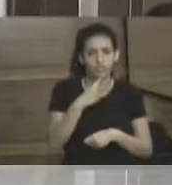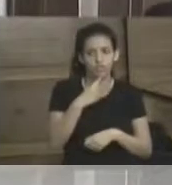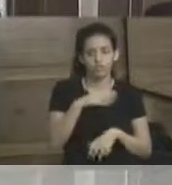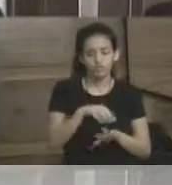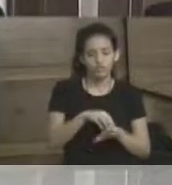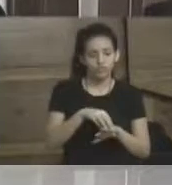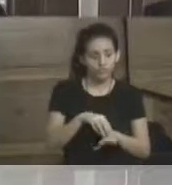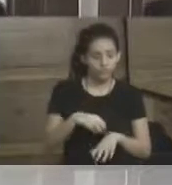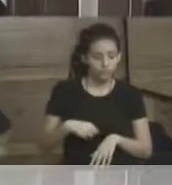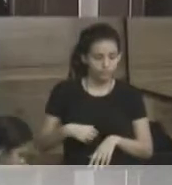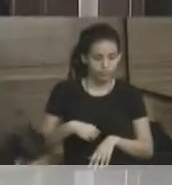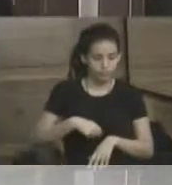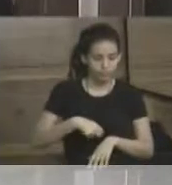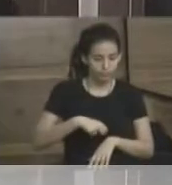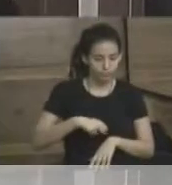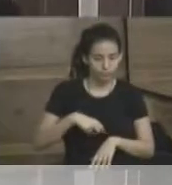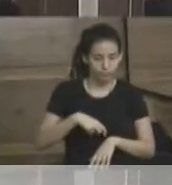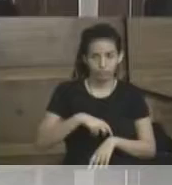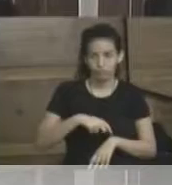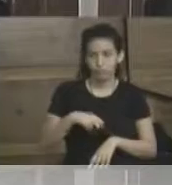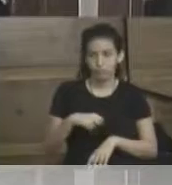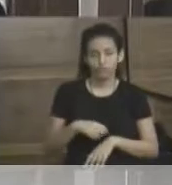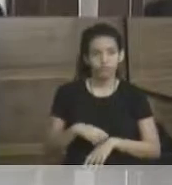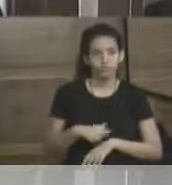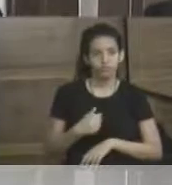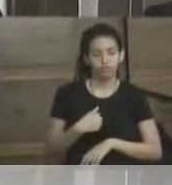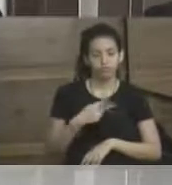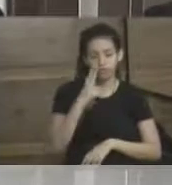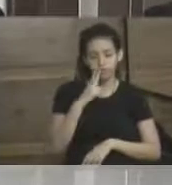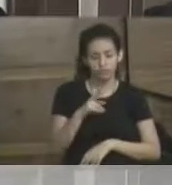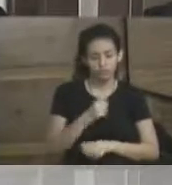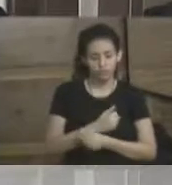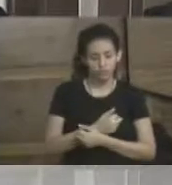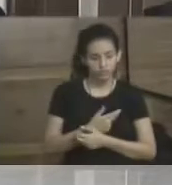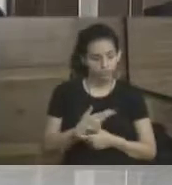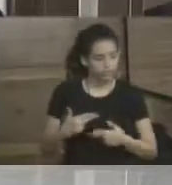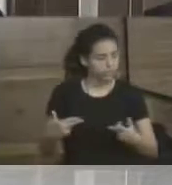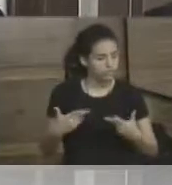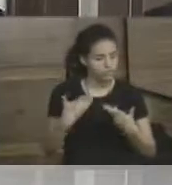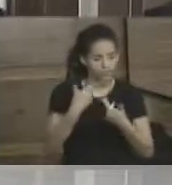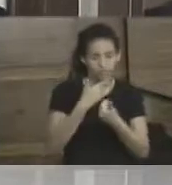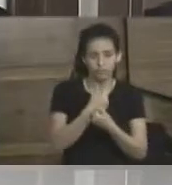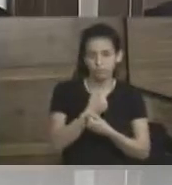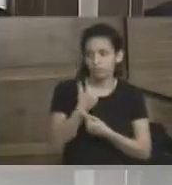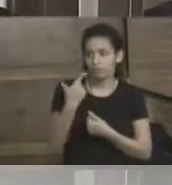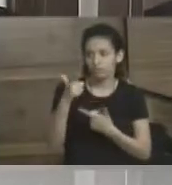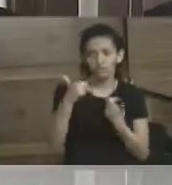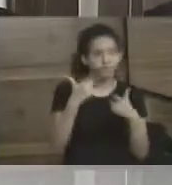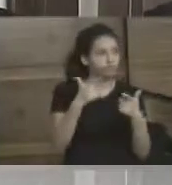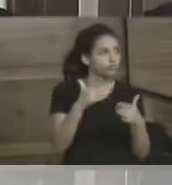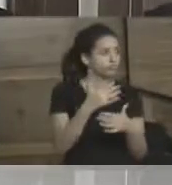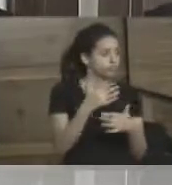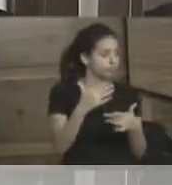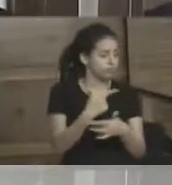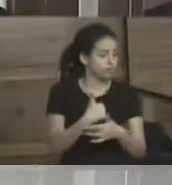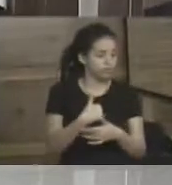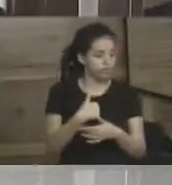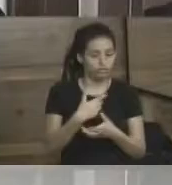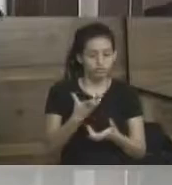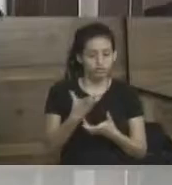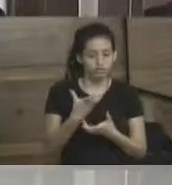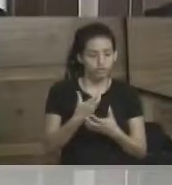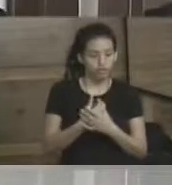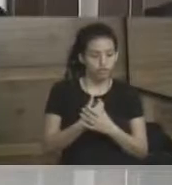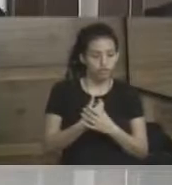nossa cidade. Então, assim, tenho visto tanta coisa bacana em outras cidades que eu tento, pelo menos,